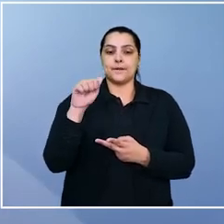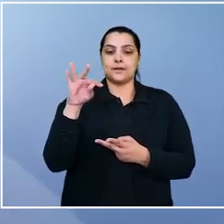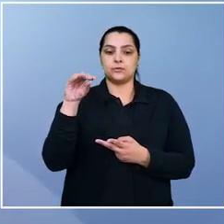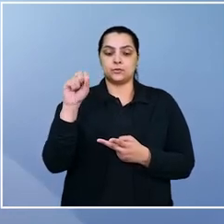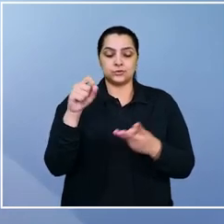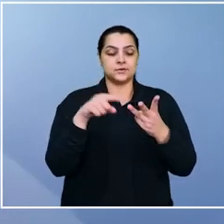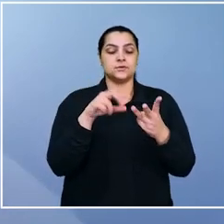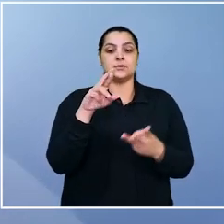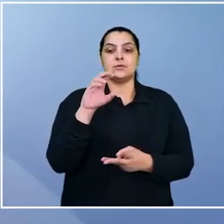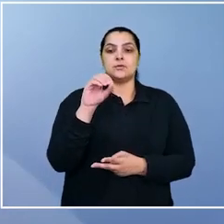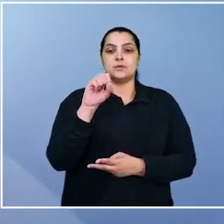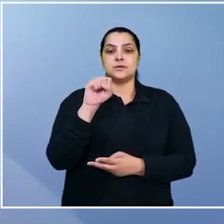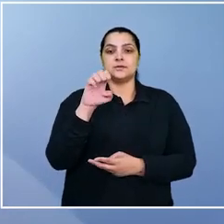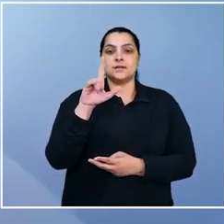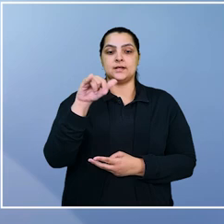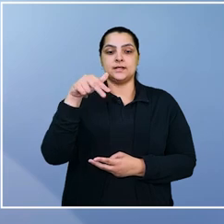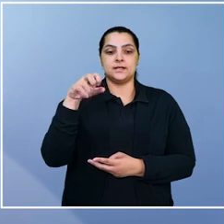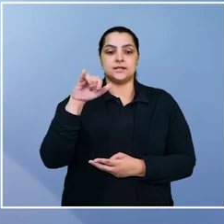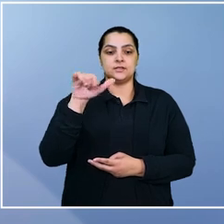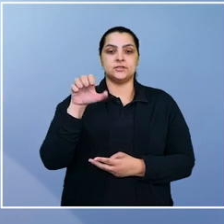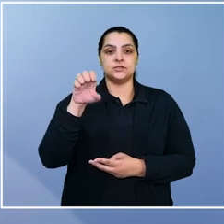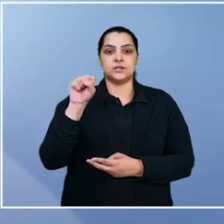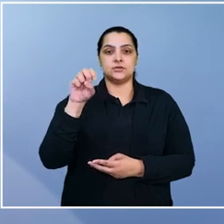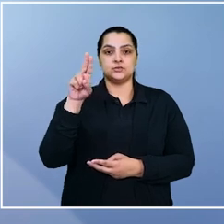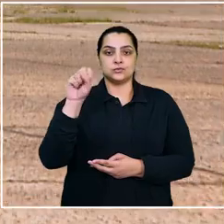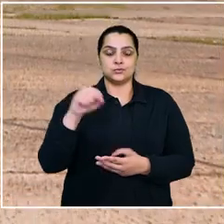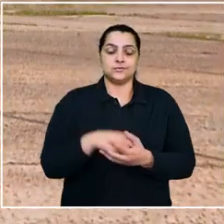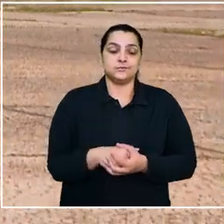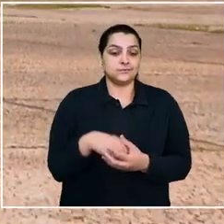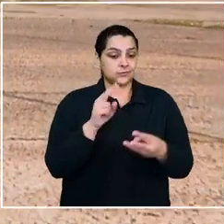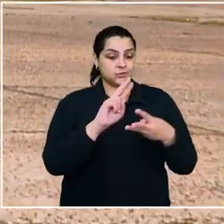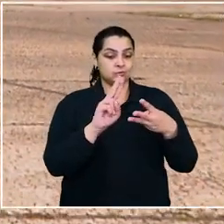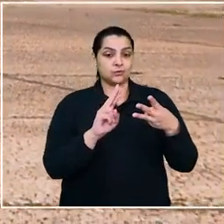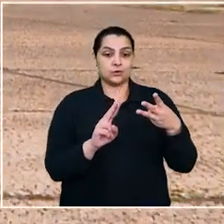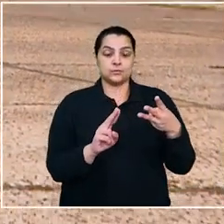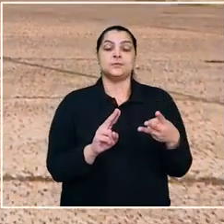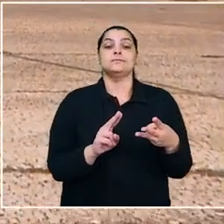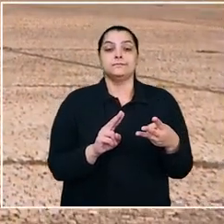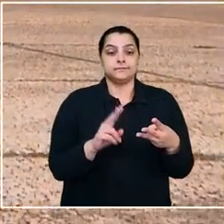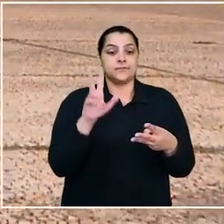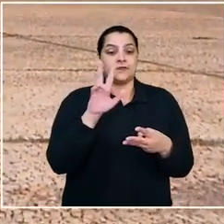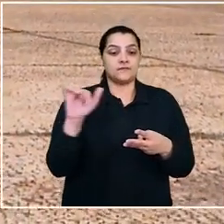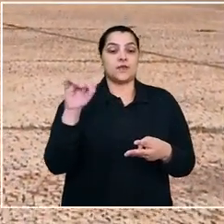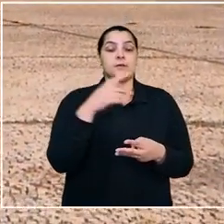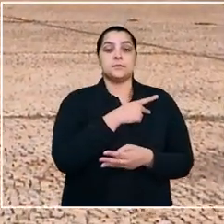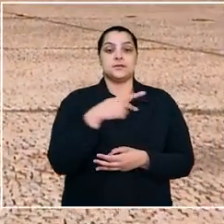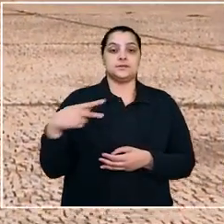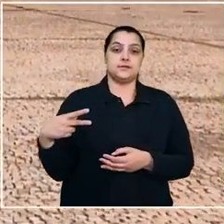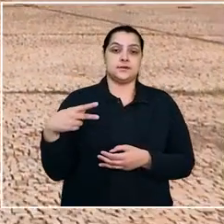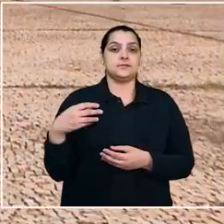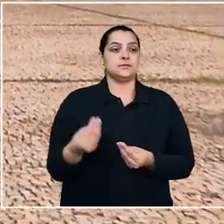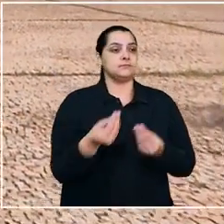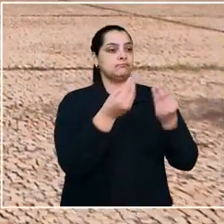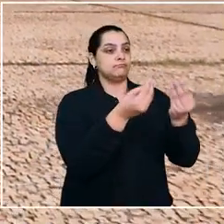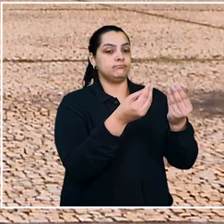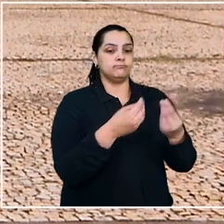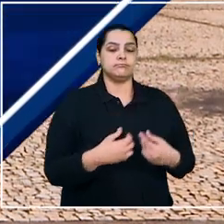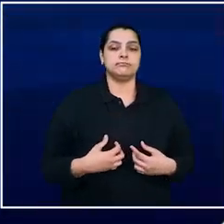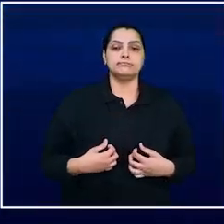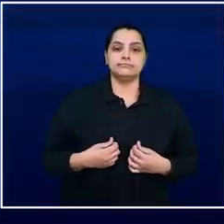Gonçalves e Roseline Rabelo de Jesus Moraes. Os nomes serão submetidos à Presidência da República.